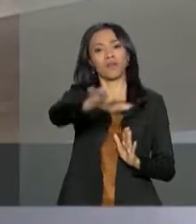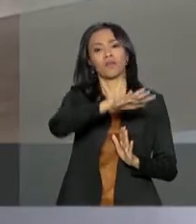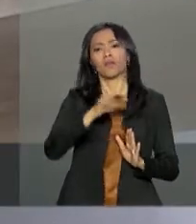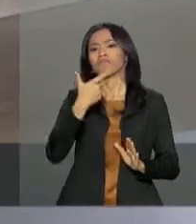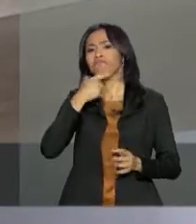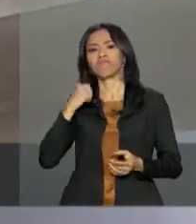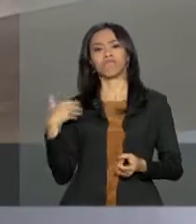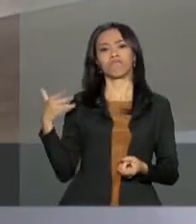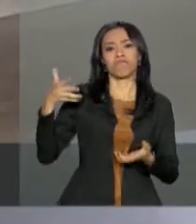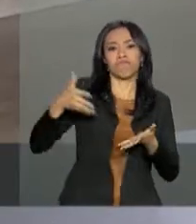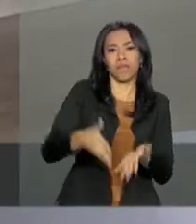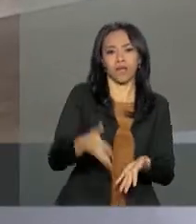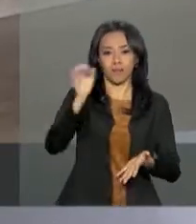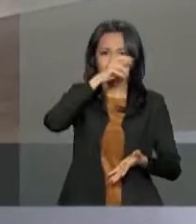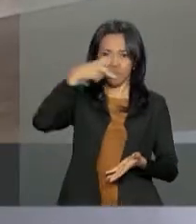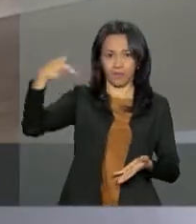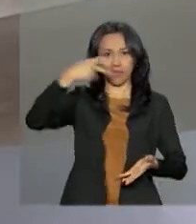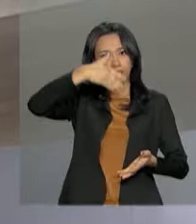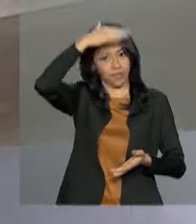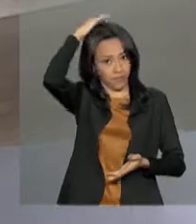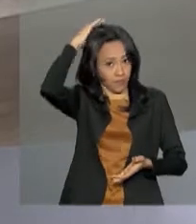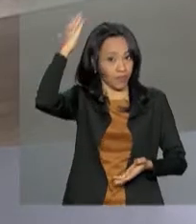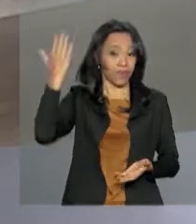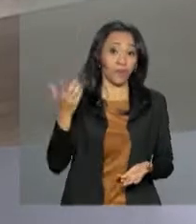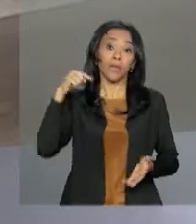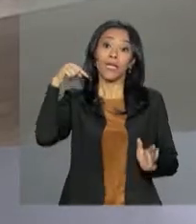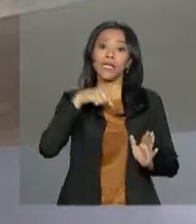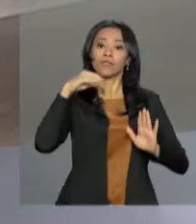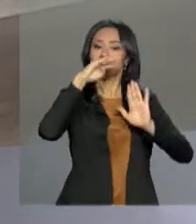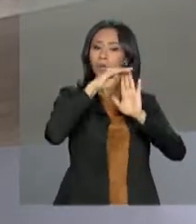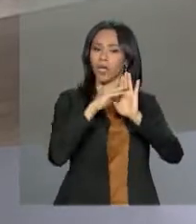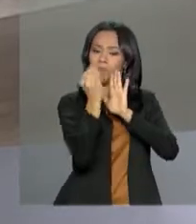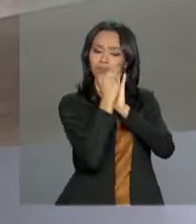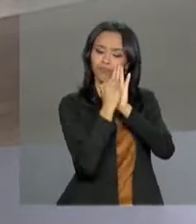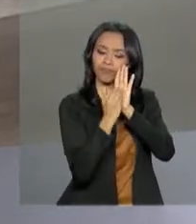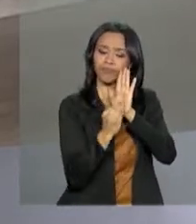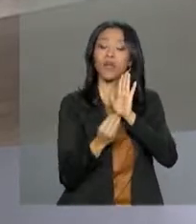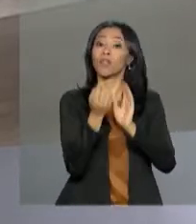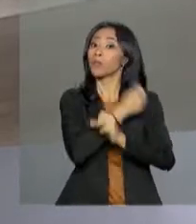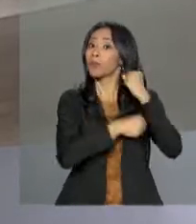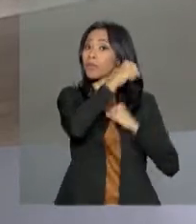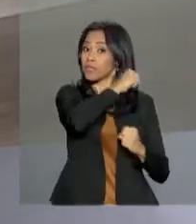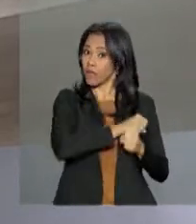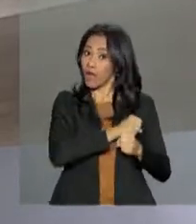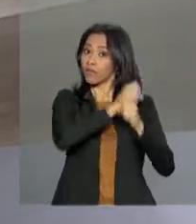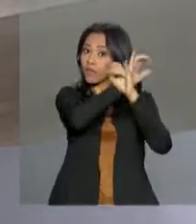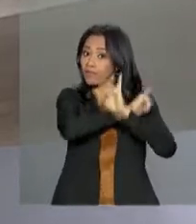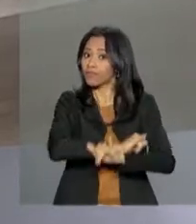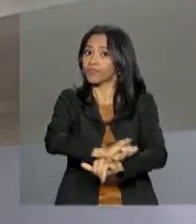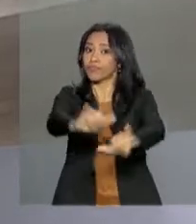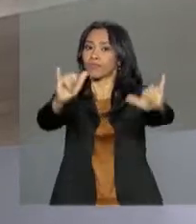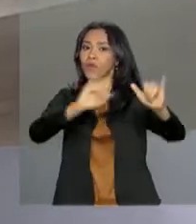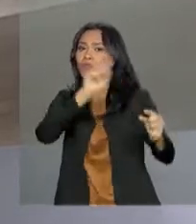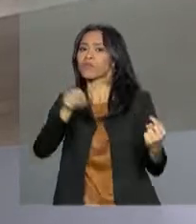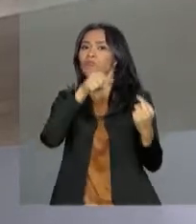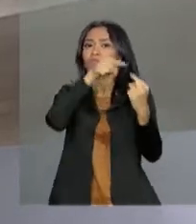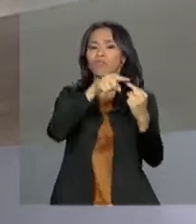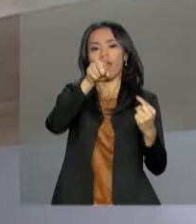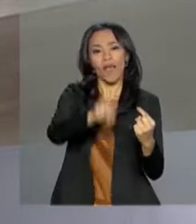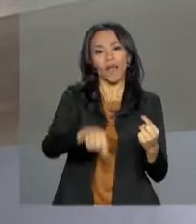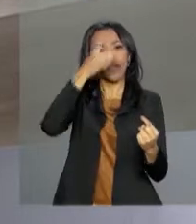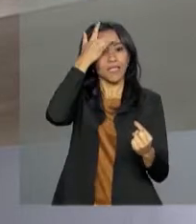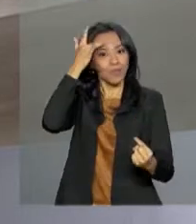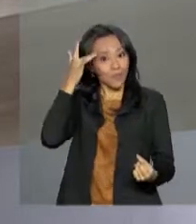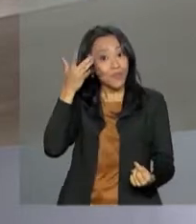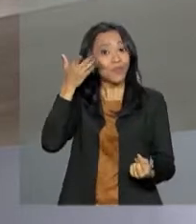a participação do presidente Michel Temer. O programa foi lançado no ano passado e tem o objetivo de fazer com que as pessoas beneficiárias